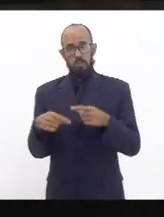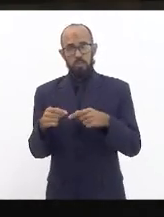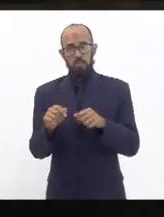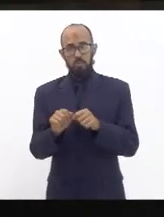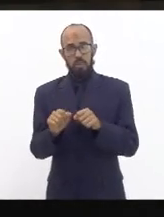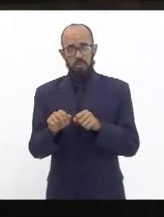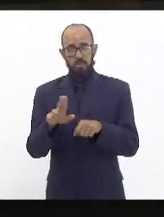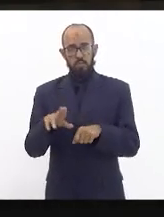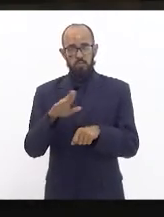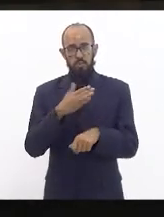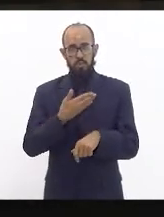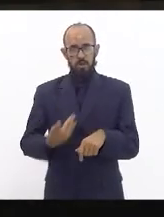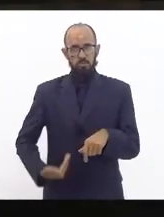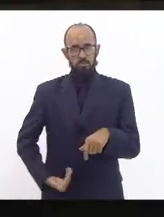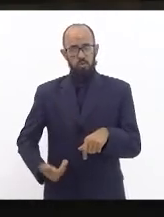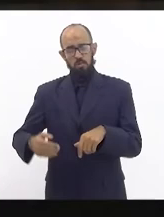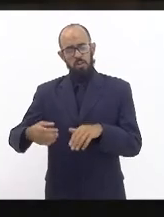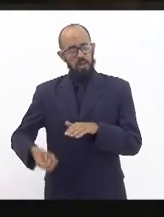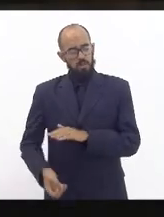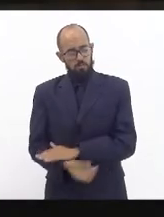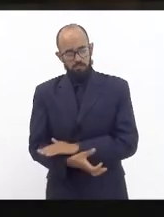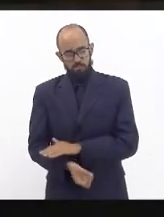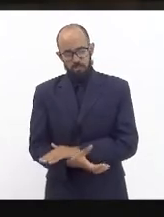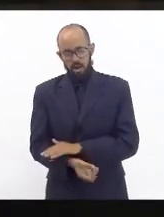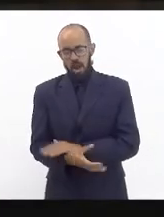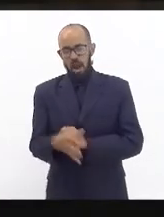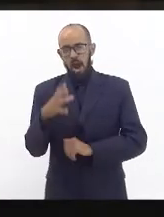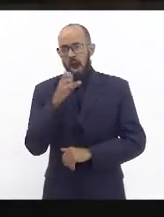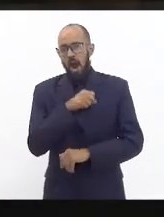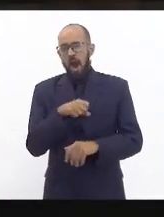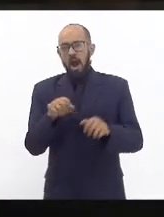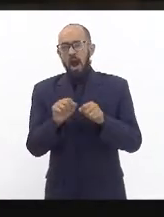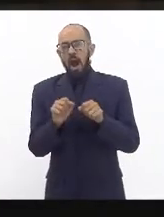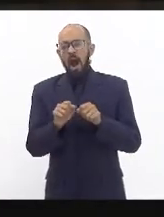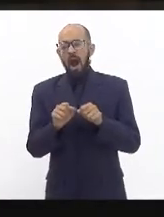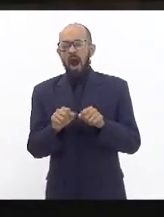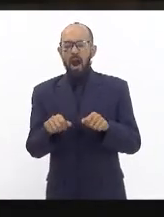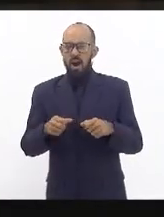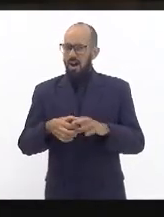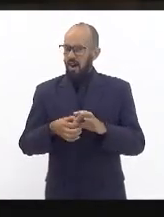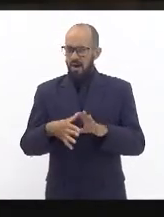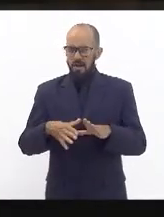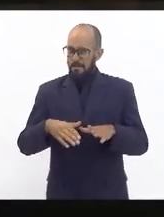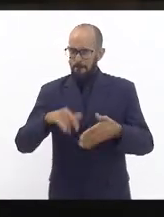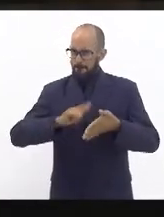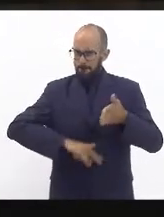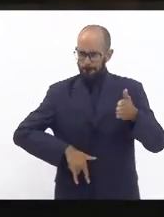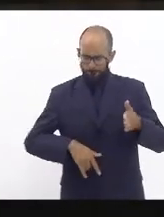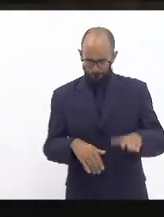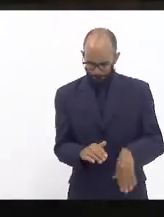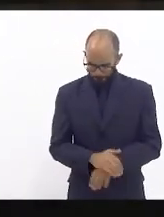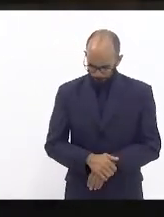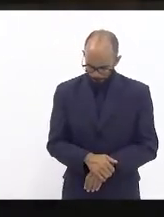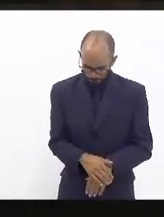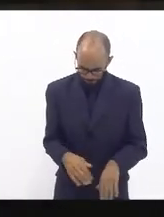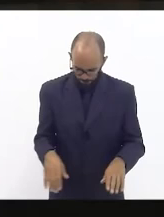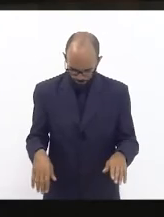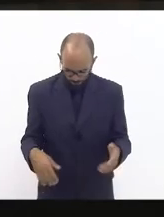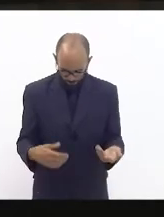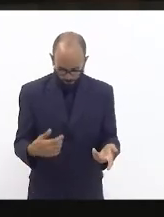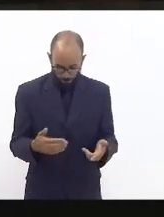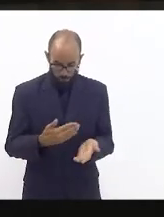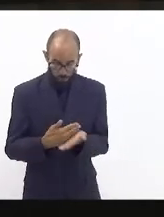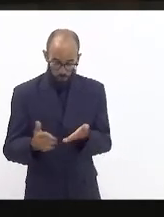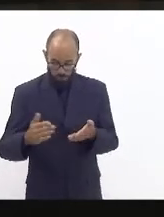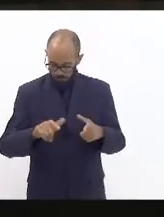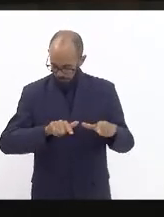utilidade pública e a toque de caixa acelera o processo do licenciamento que existe não existe nenhum para início da operação